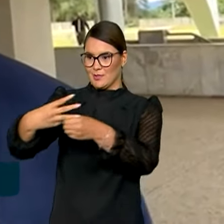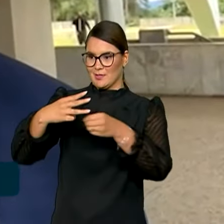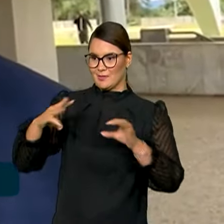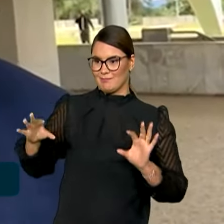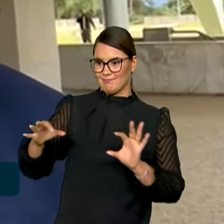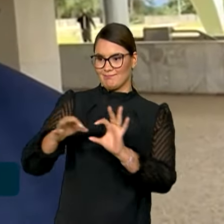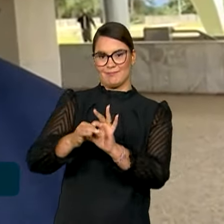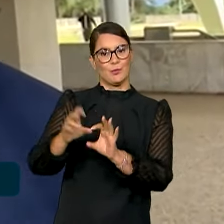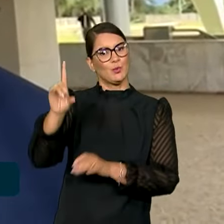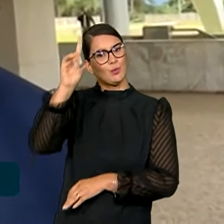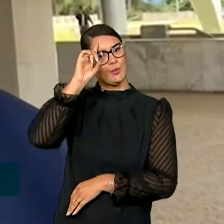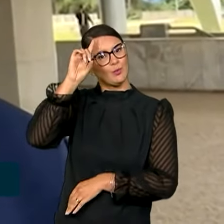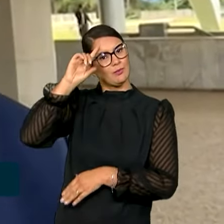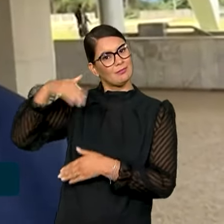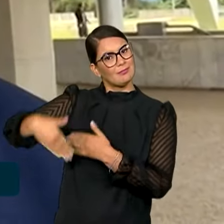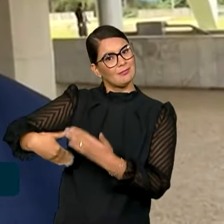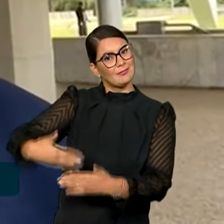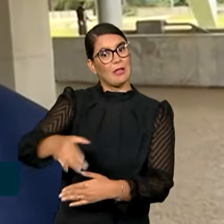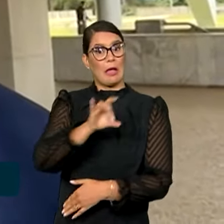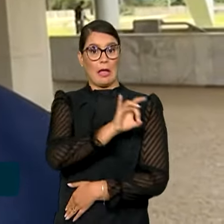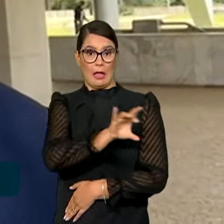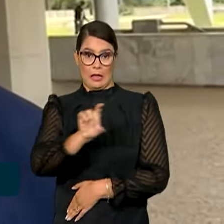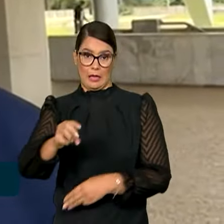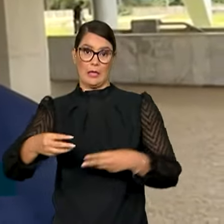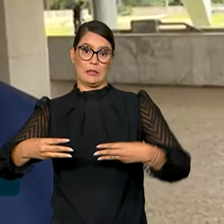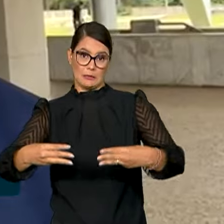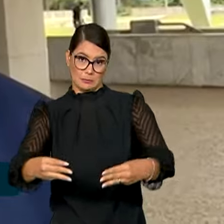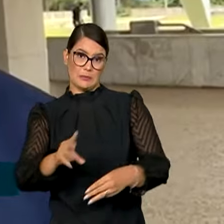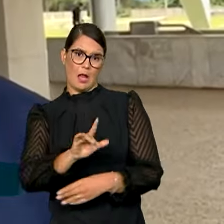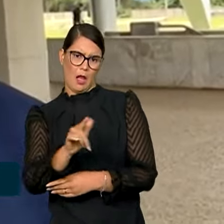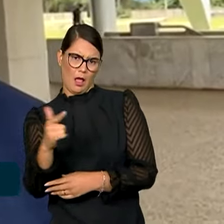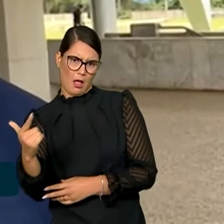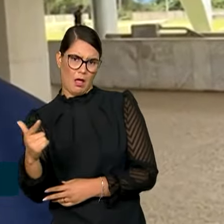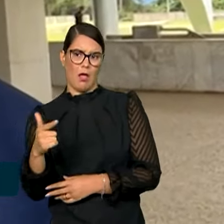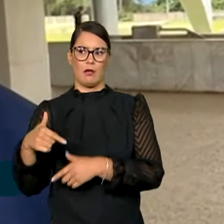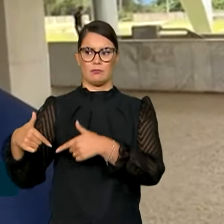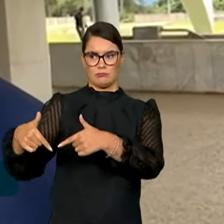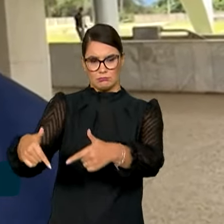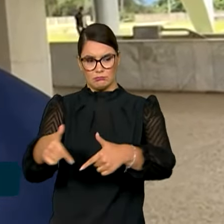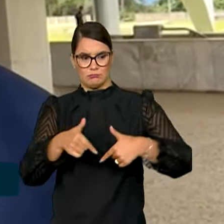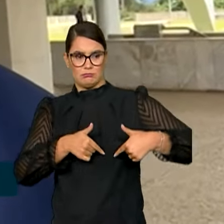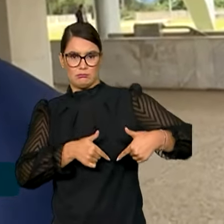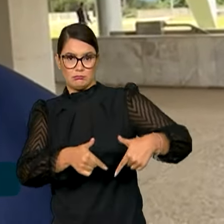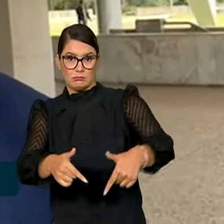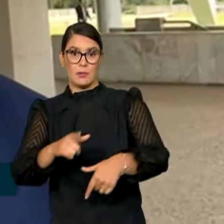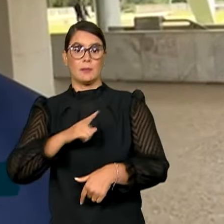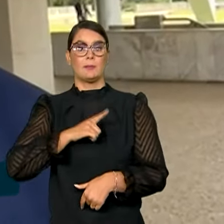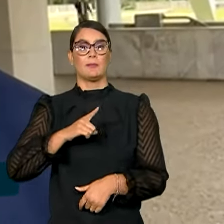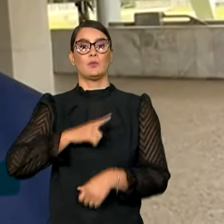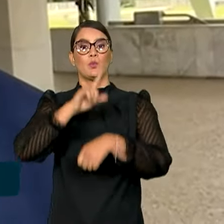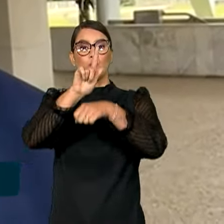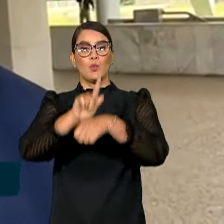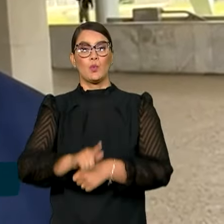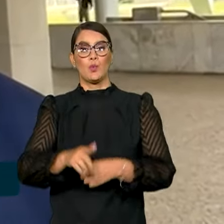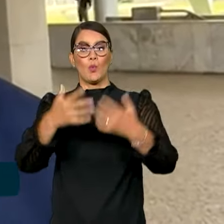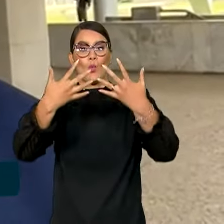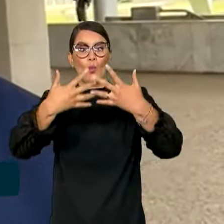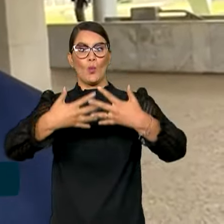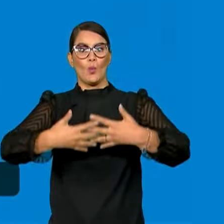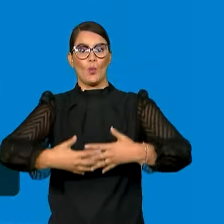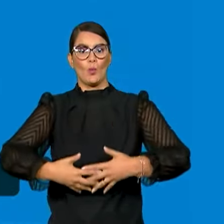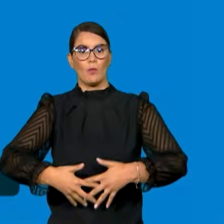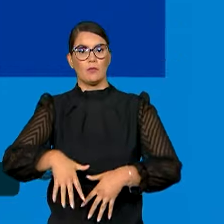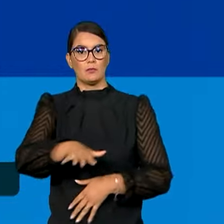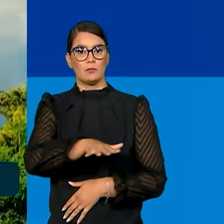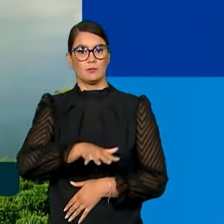a dia, ou seja, claro, cada ministério coordenando as suas ações, mas ter ali uma governança no nível